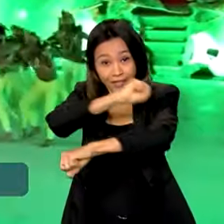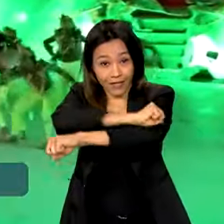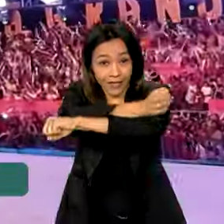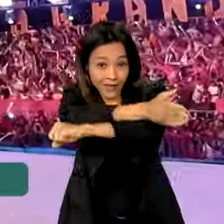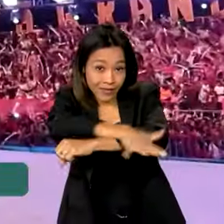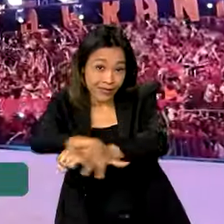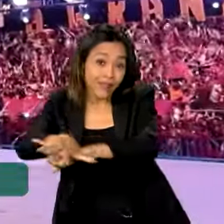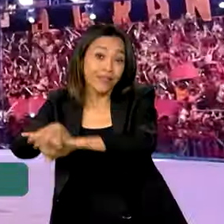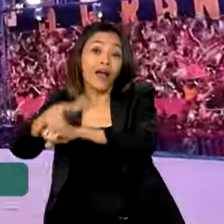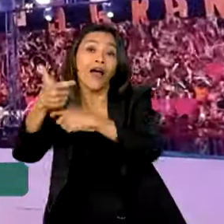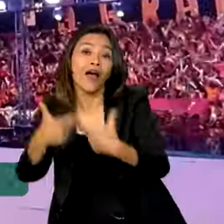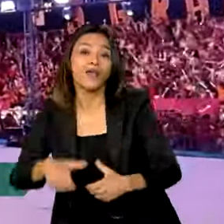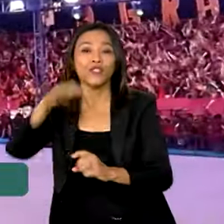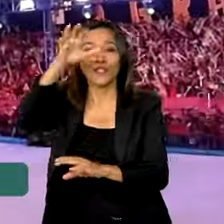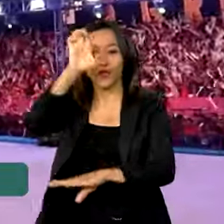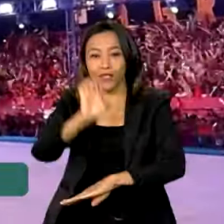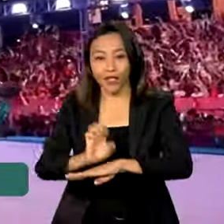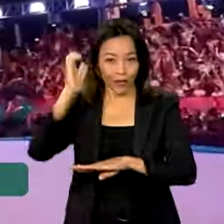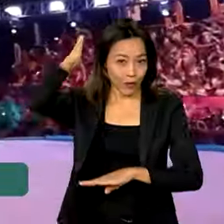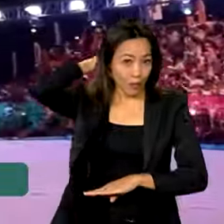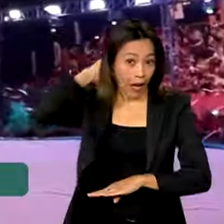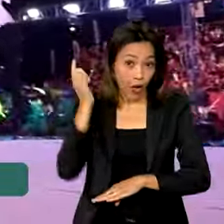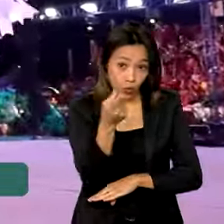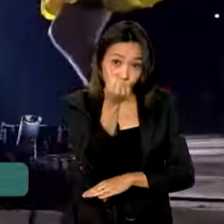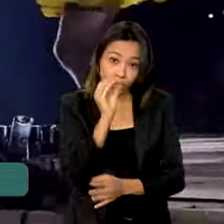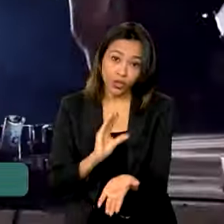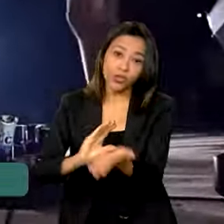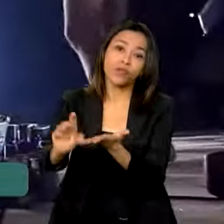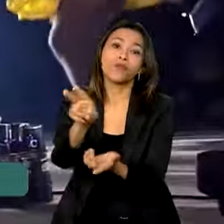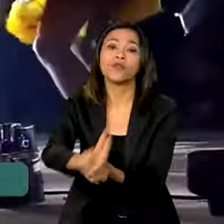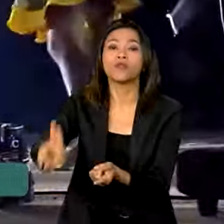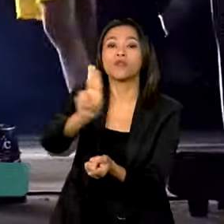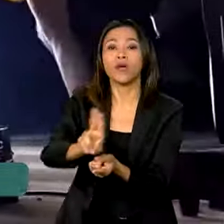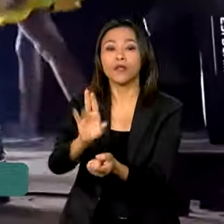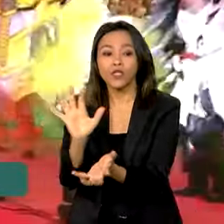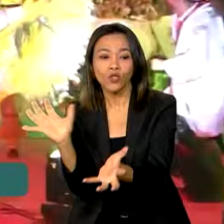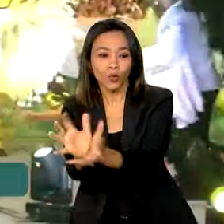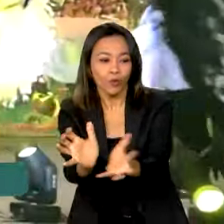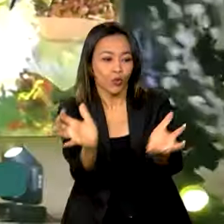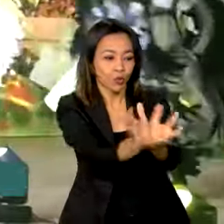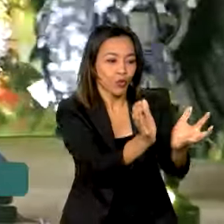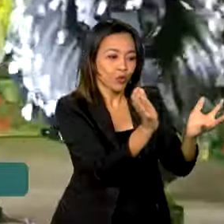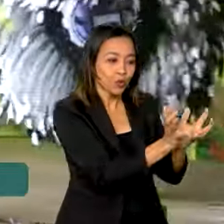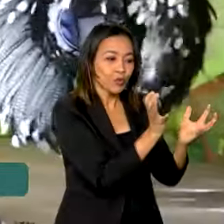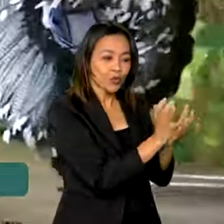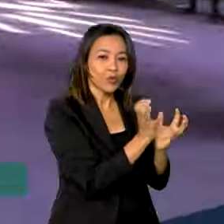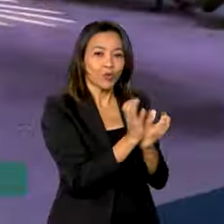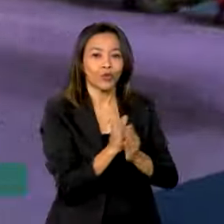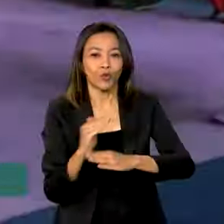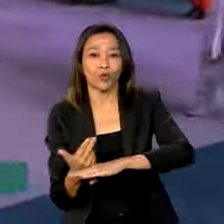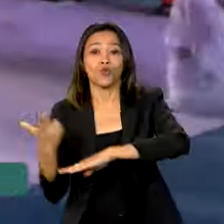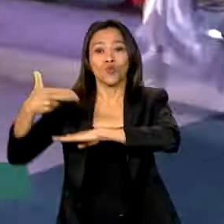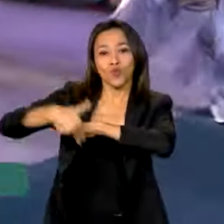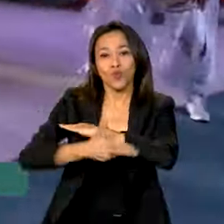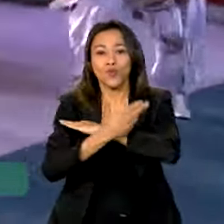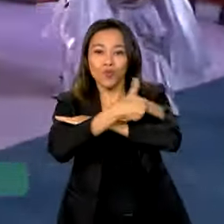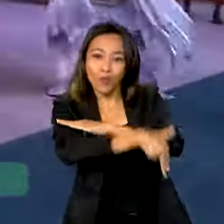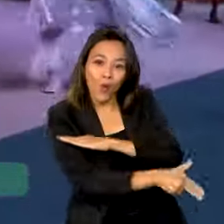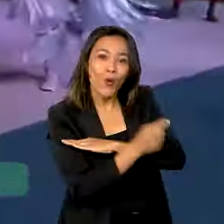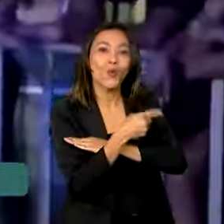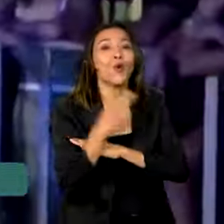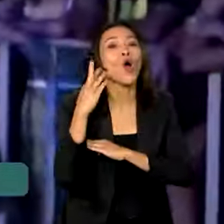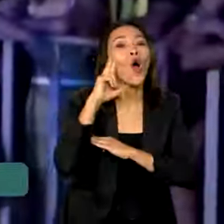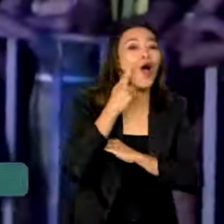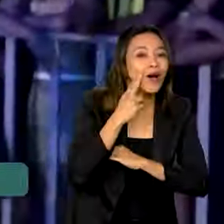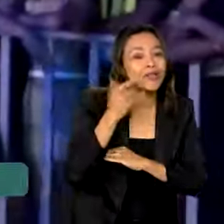Pará. O dinheiro vai ser utilizado para financiar os grupos tradicionais dos botos tucuxi e cor-de-rosa,